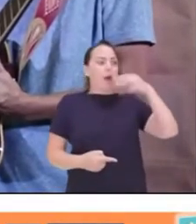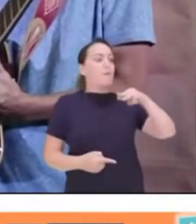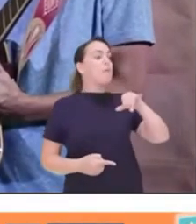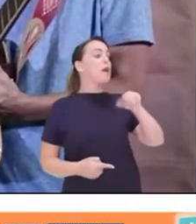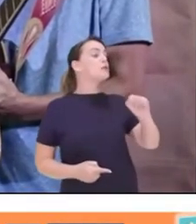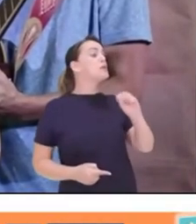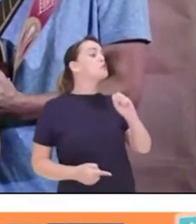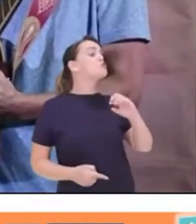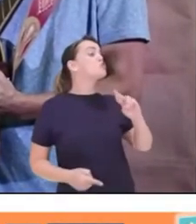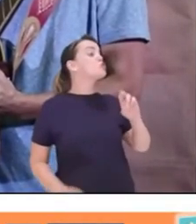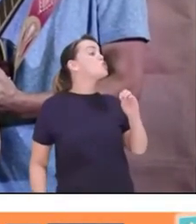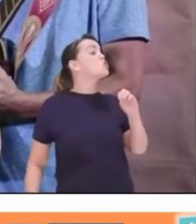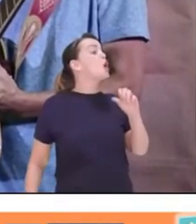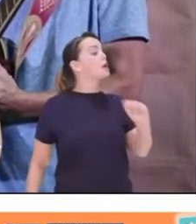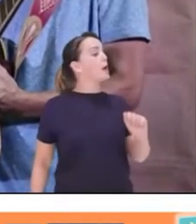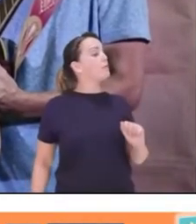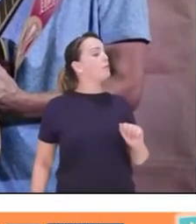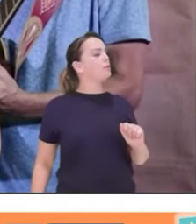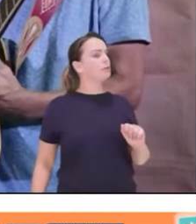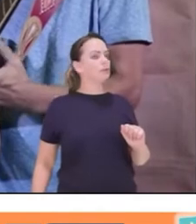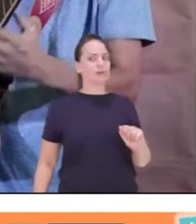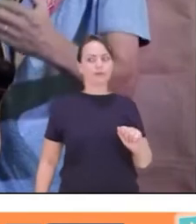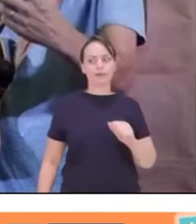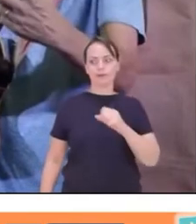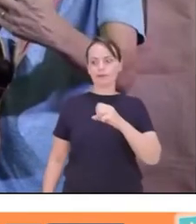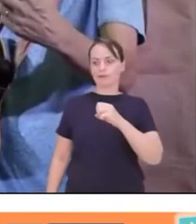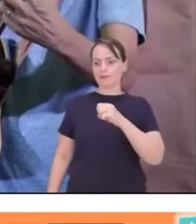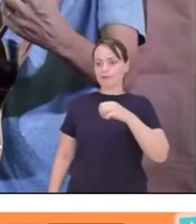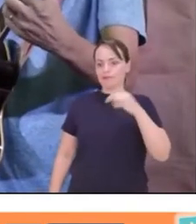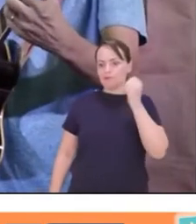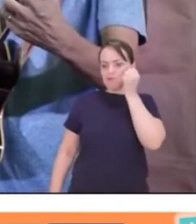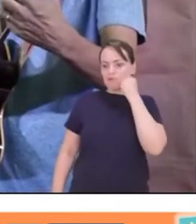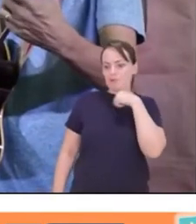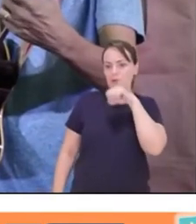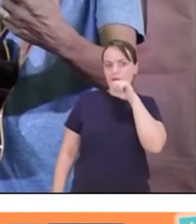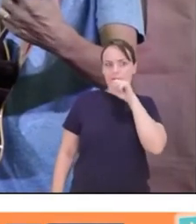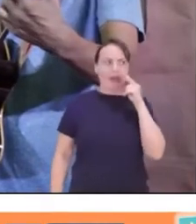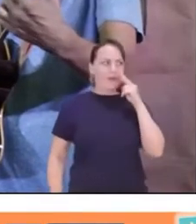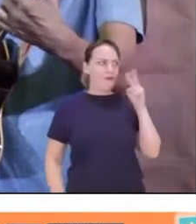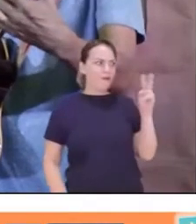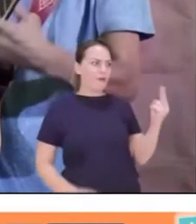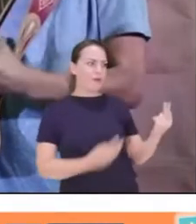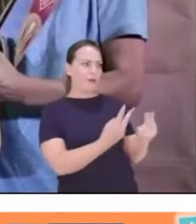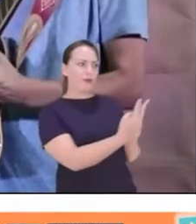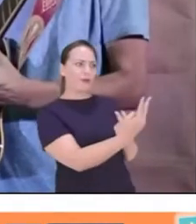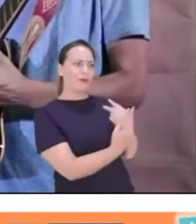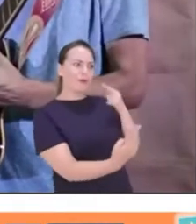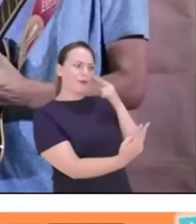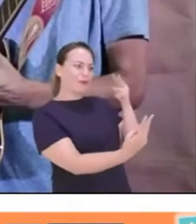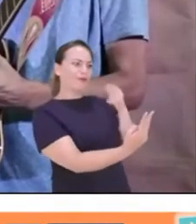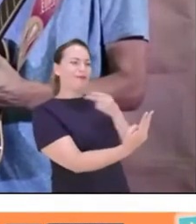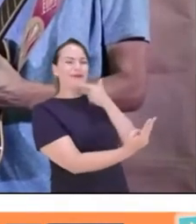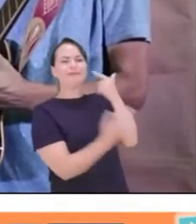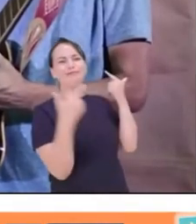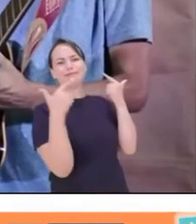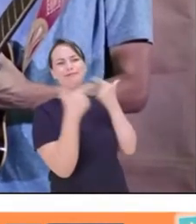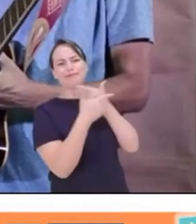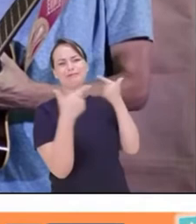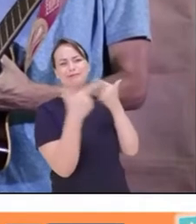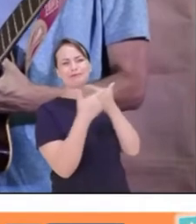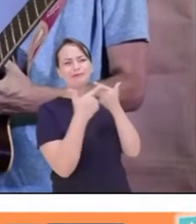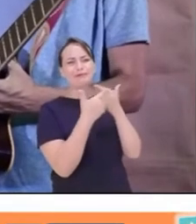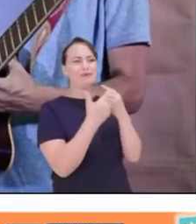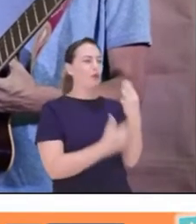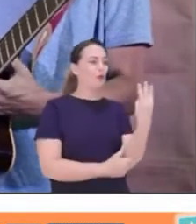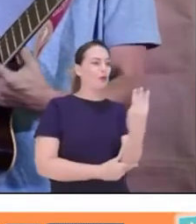Maria Sororoca. E Dona Manuela, vendo aquela atrapalhada toda, começou a rir e todos